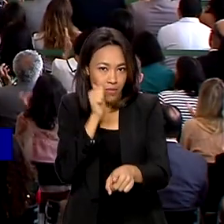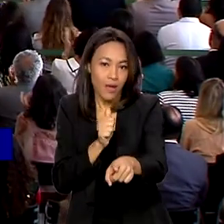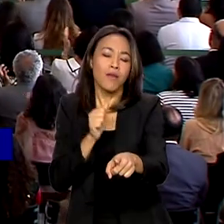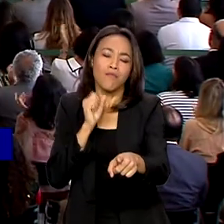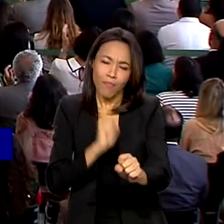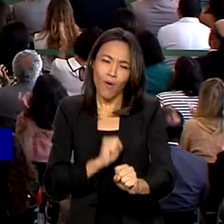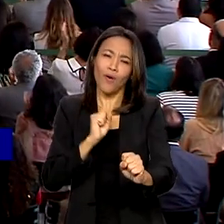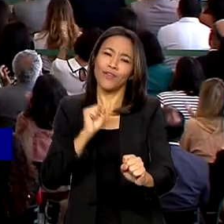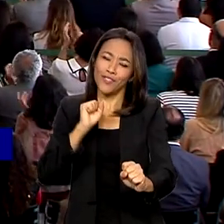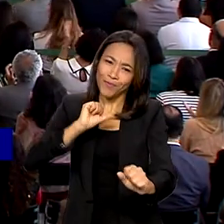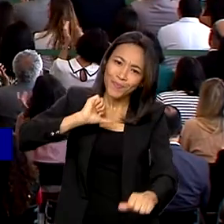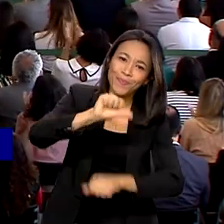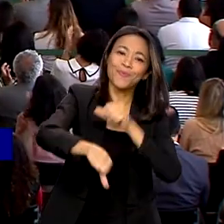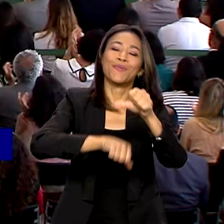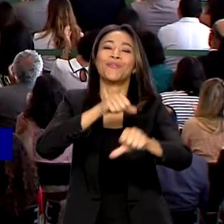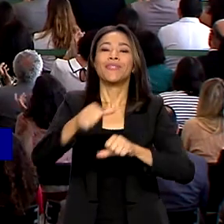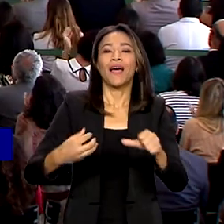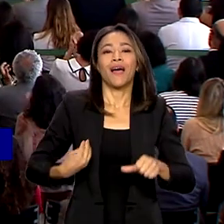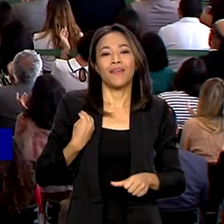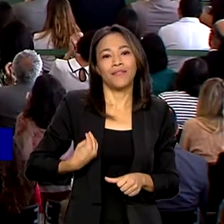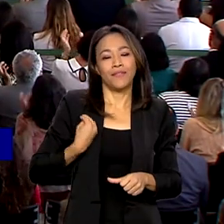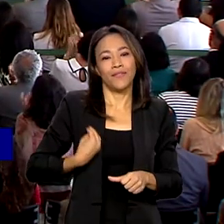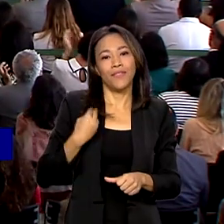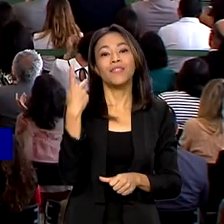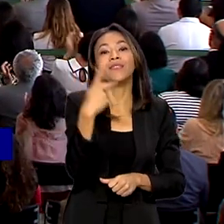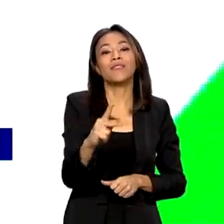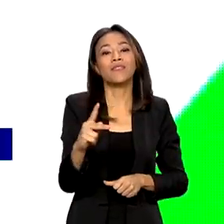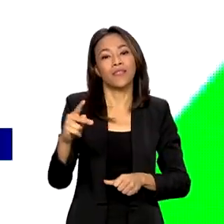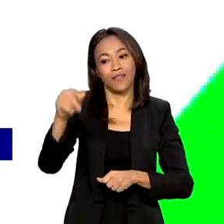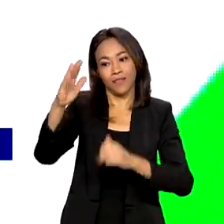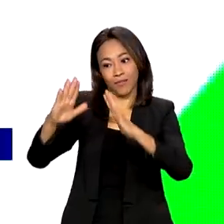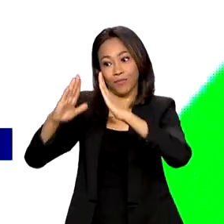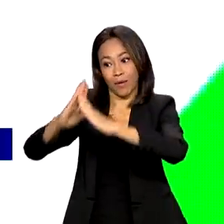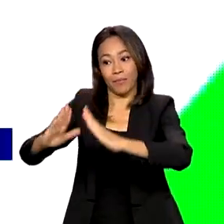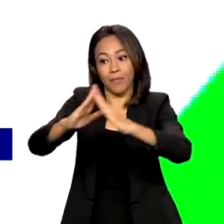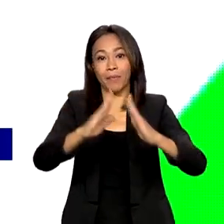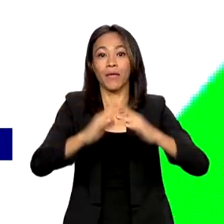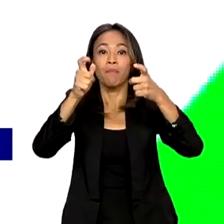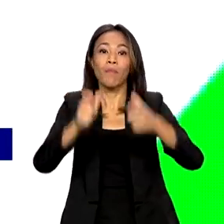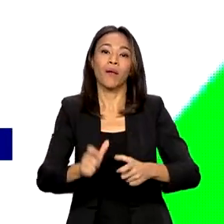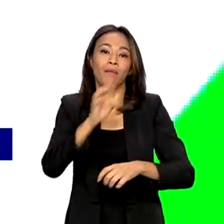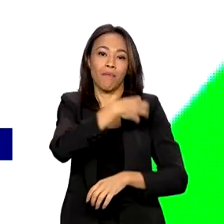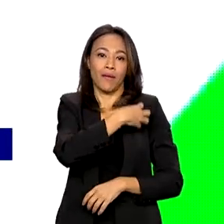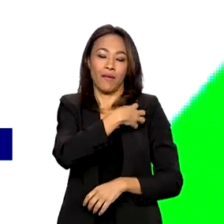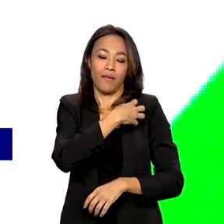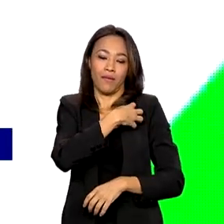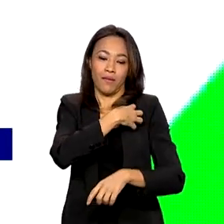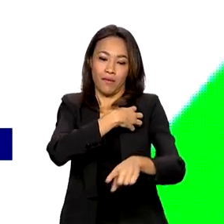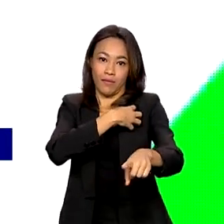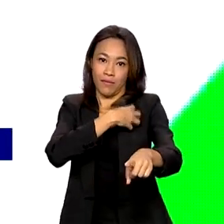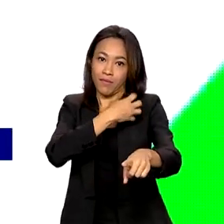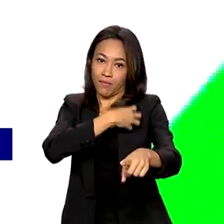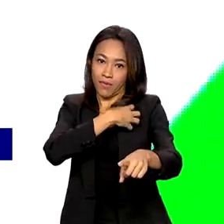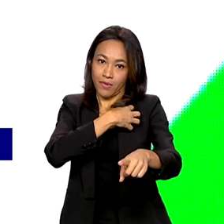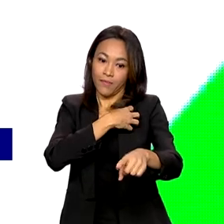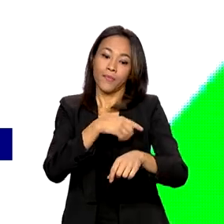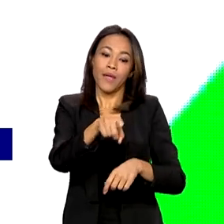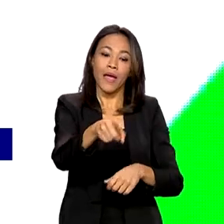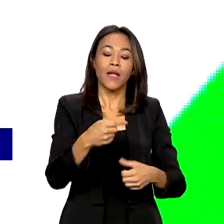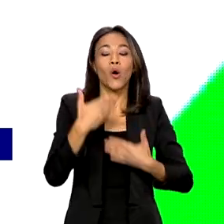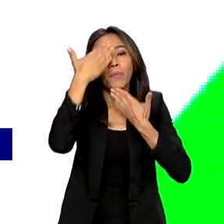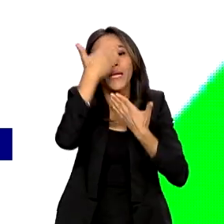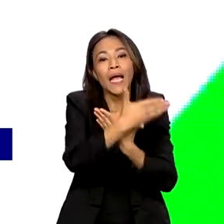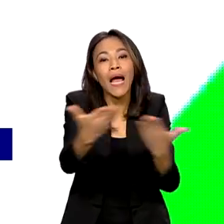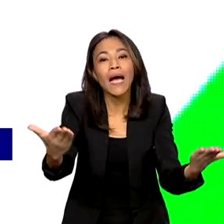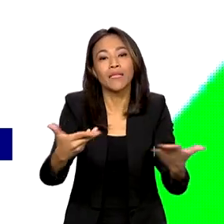na vida dos moradores de Conceição do Coité, na Bahia. Muito obrigada ao programa Mais Médicos por me permitir estar aqui